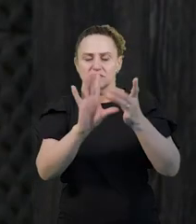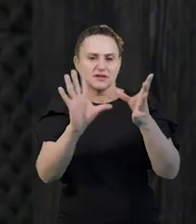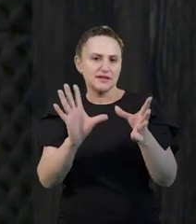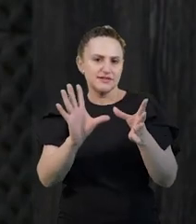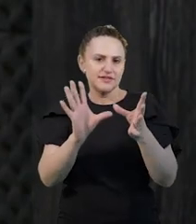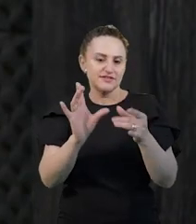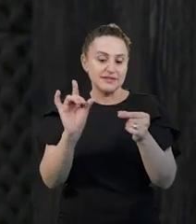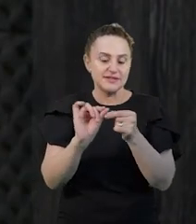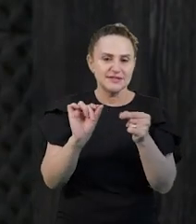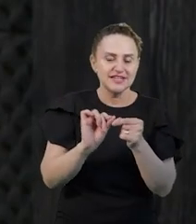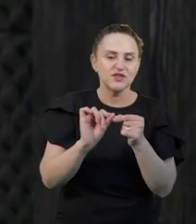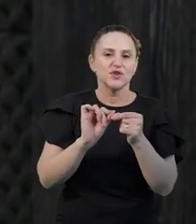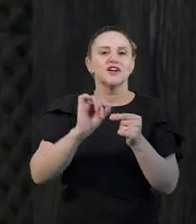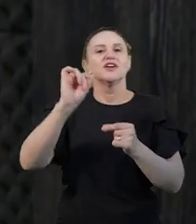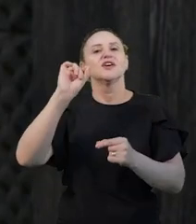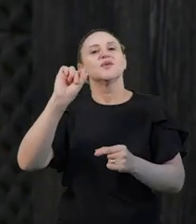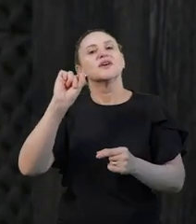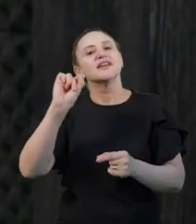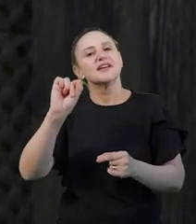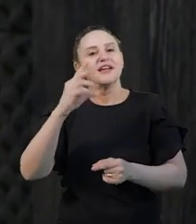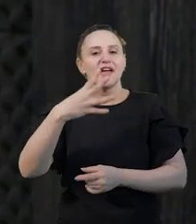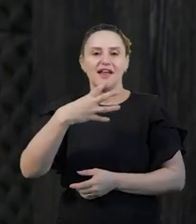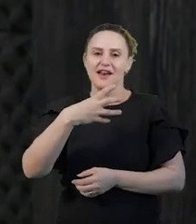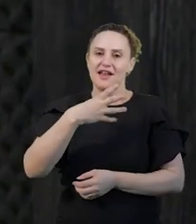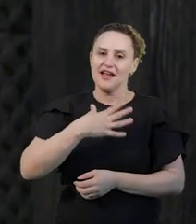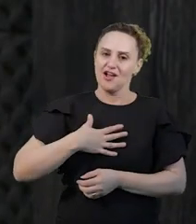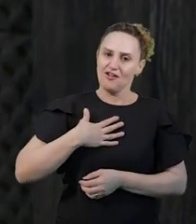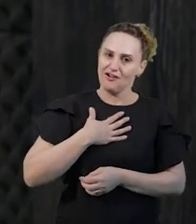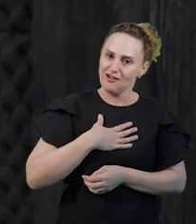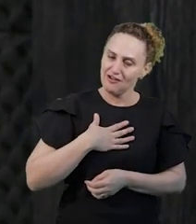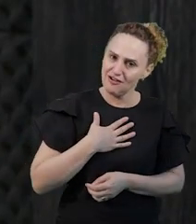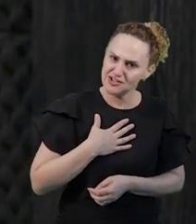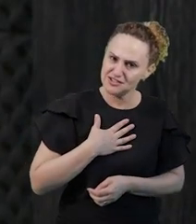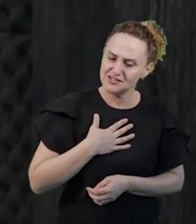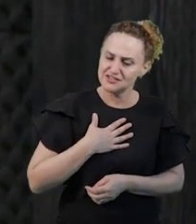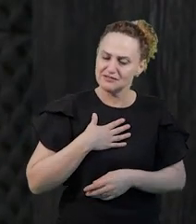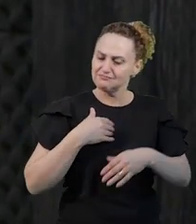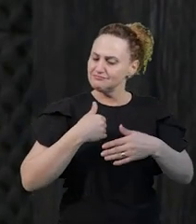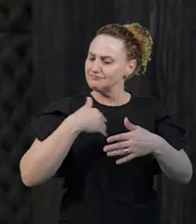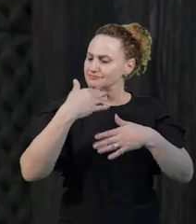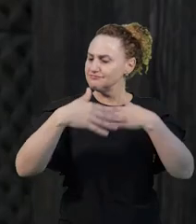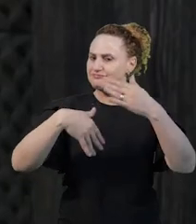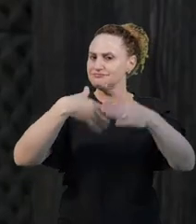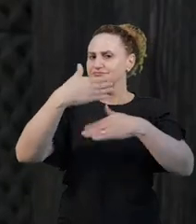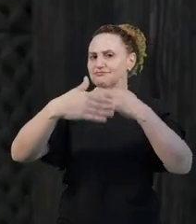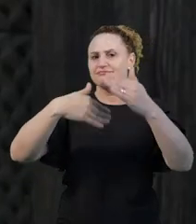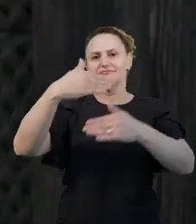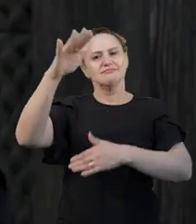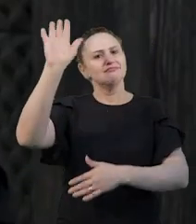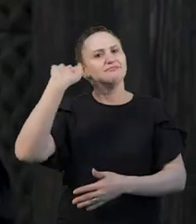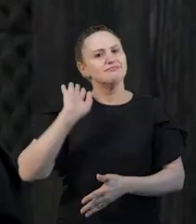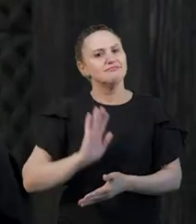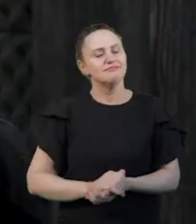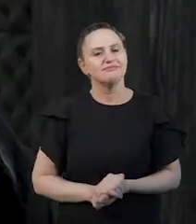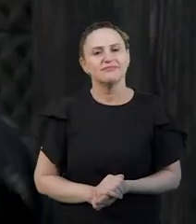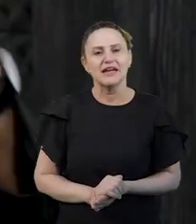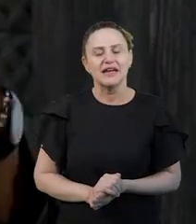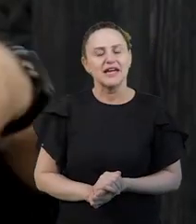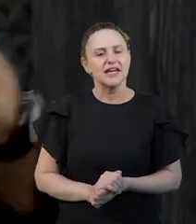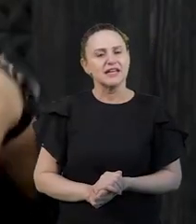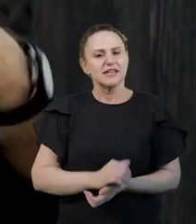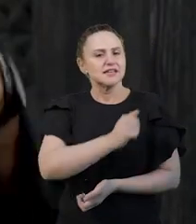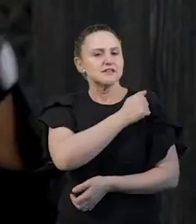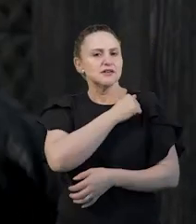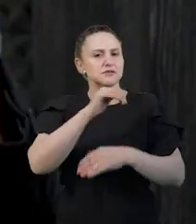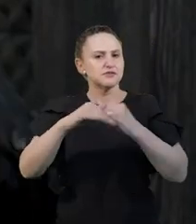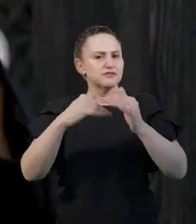corresponsabilizando também pela sua aprendizagem, porque quando ele gosta, ele vai embora. Então, se você precisar, toda hora está